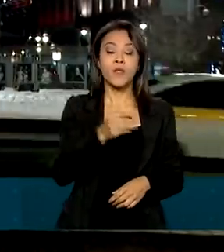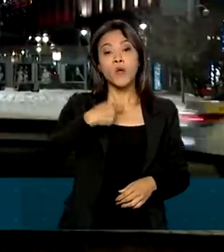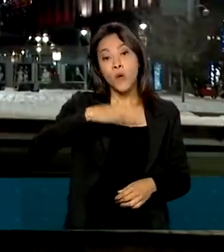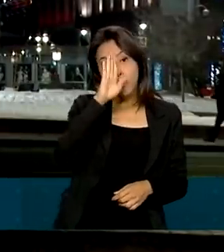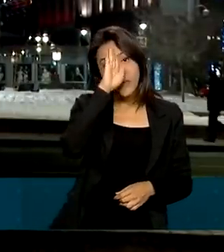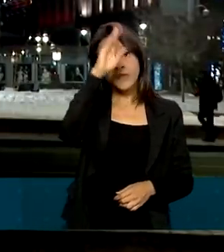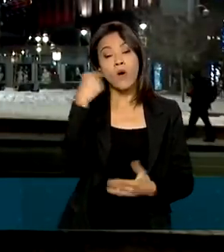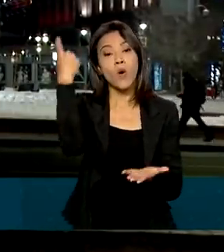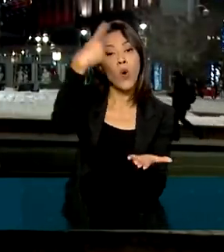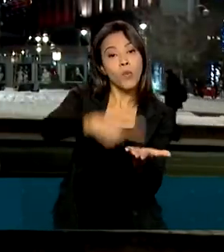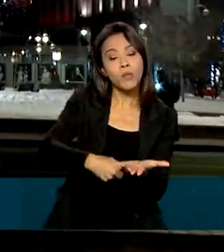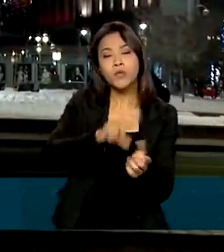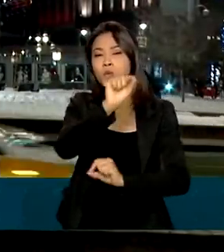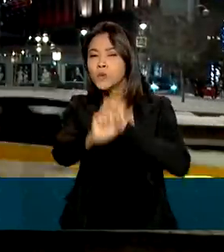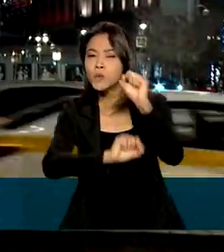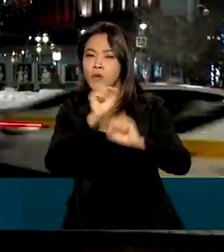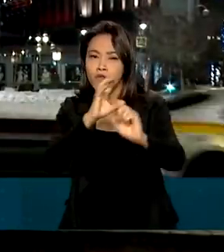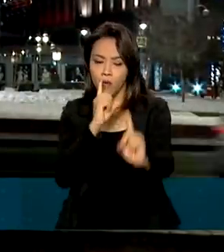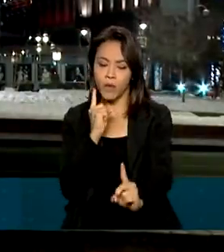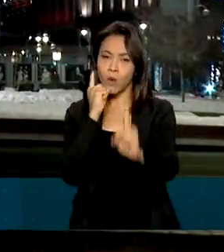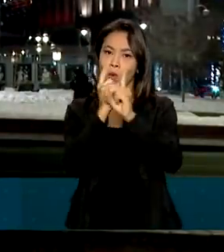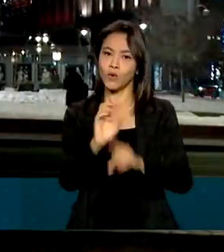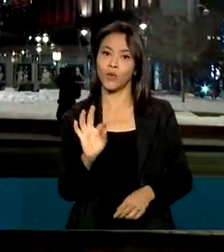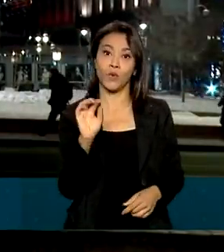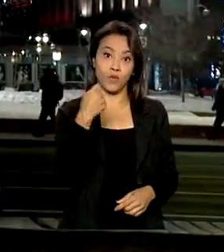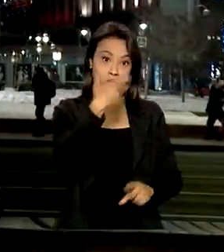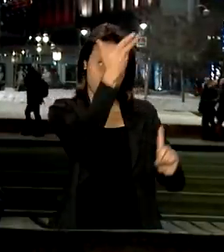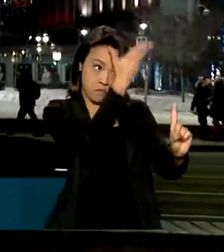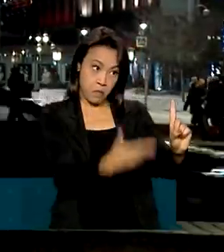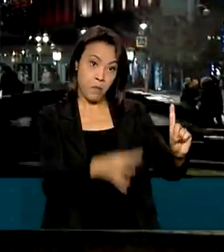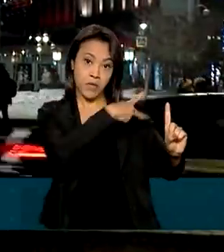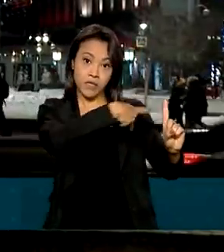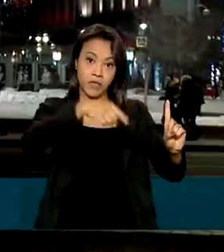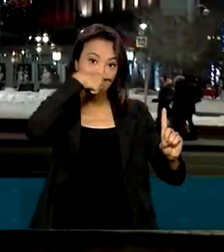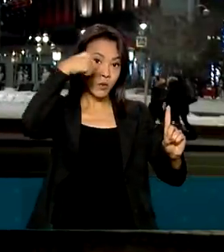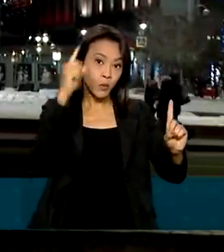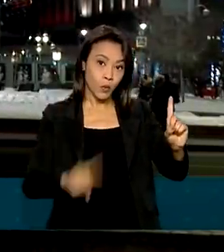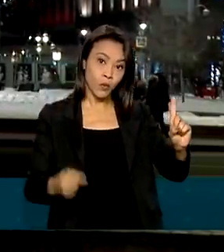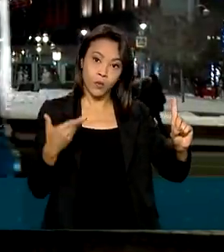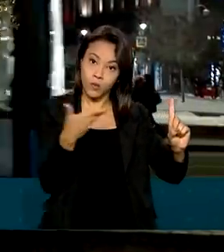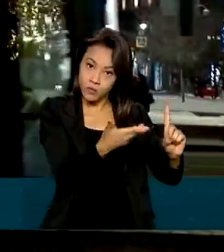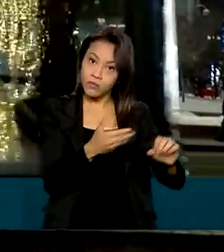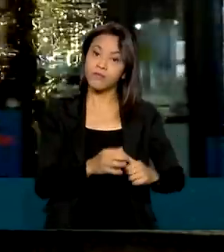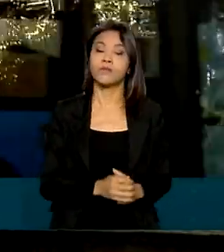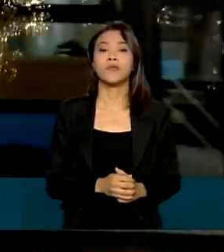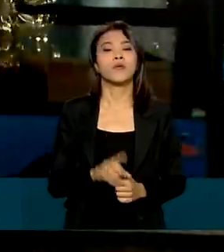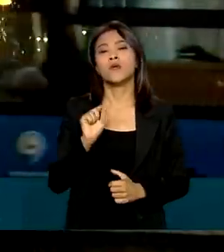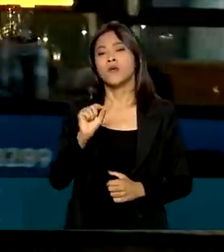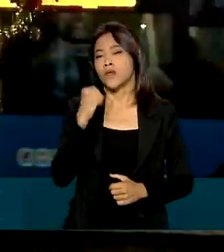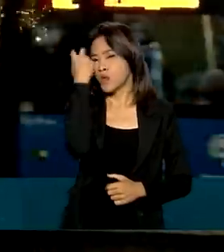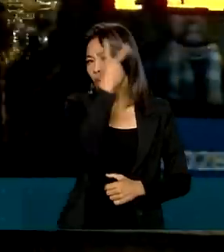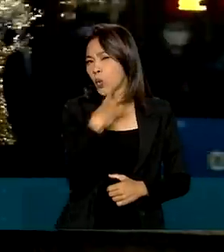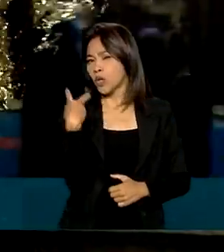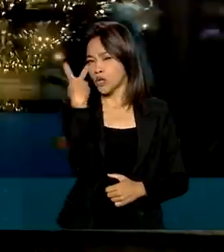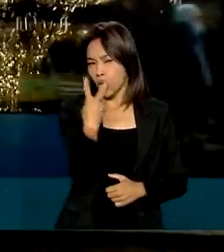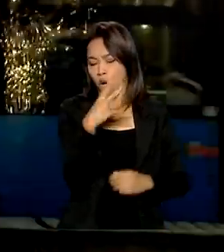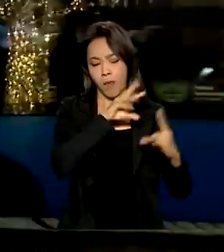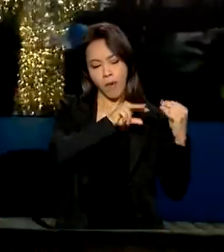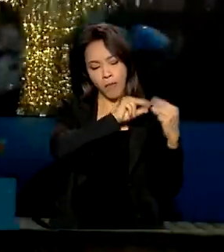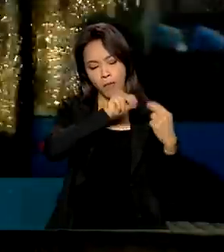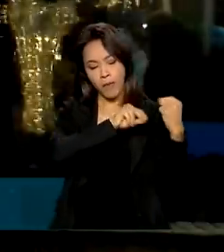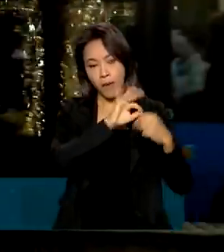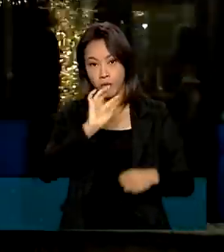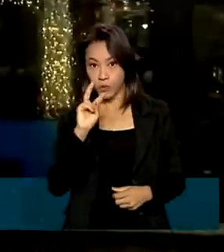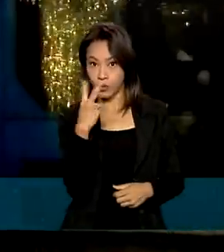compromisso do dia foi o encontro bilateral com o presidente russo, Vladimir Putin. Por cerca de duas horas, os dois